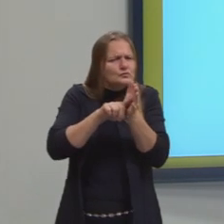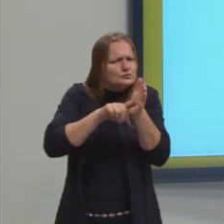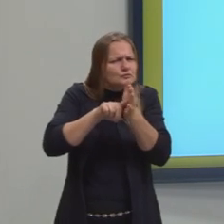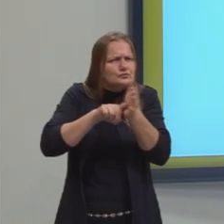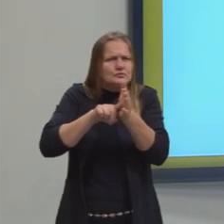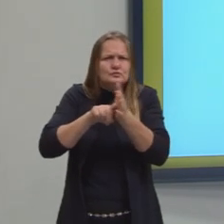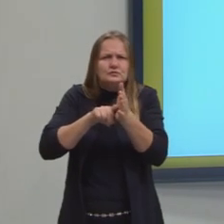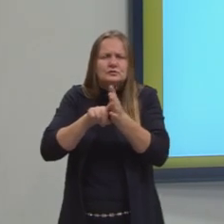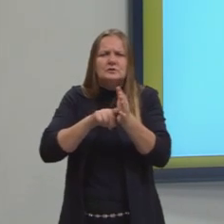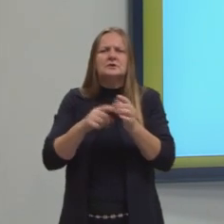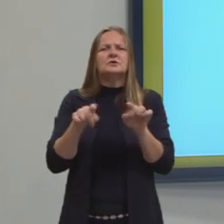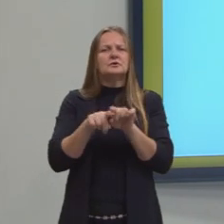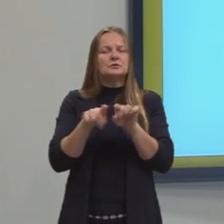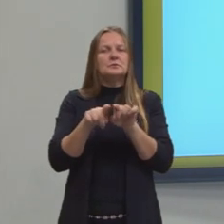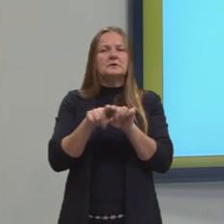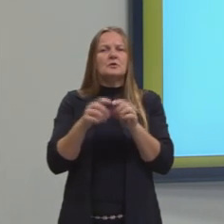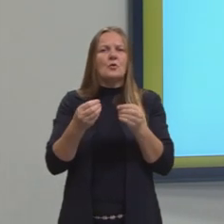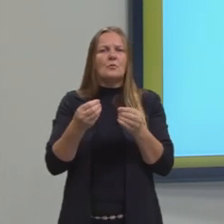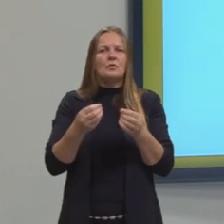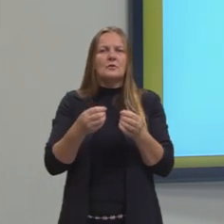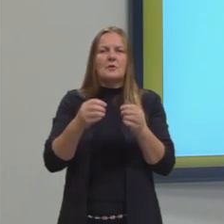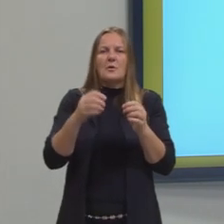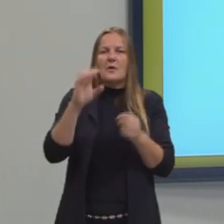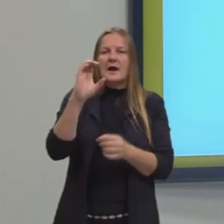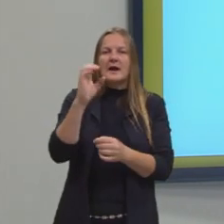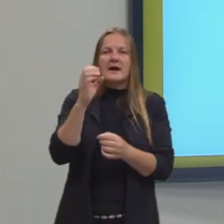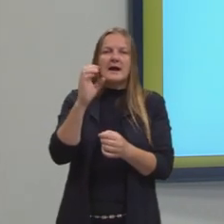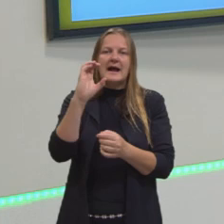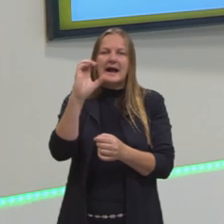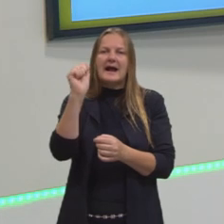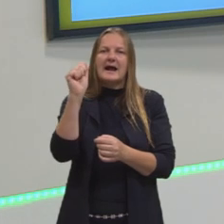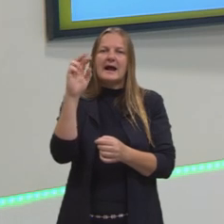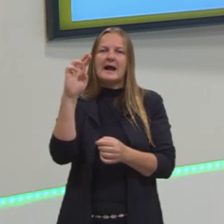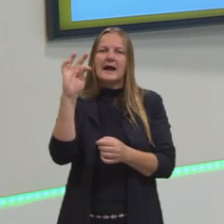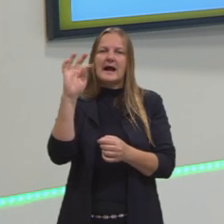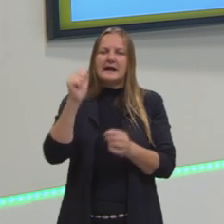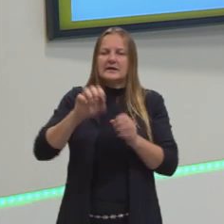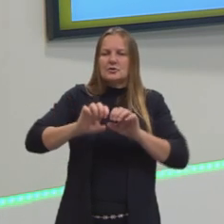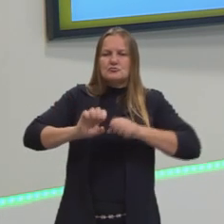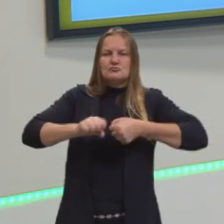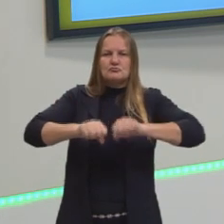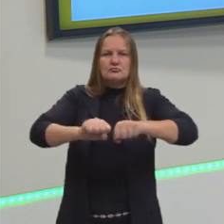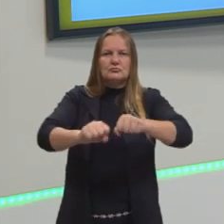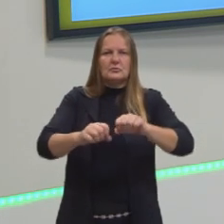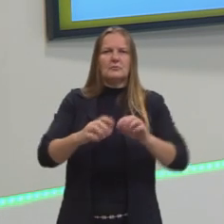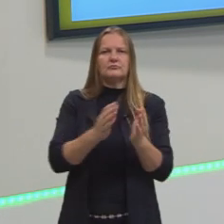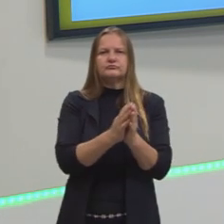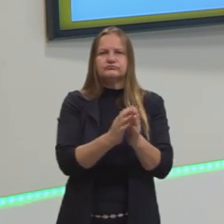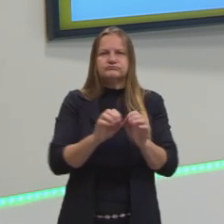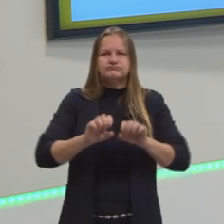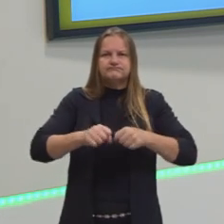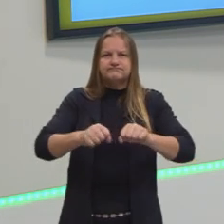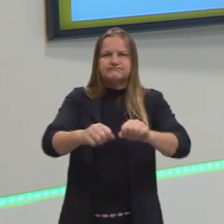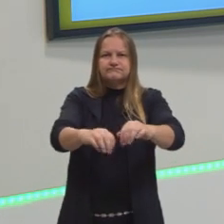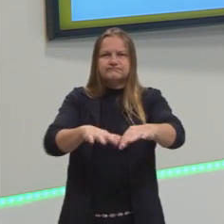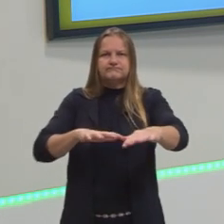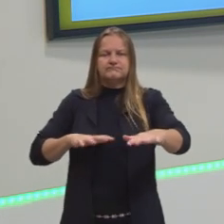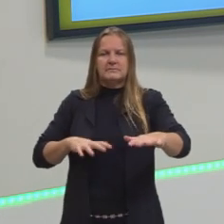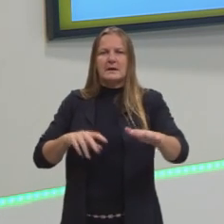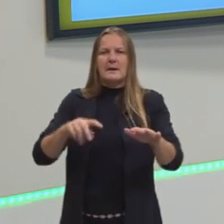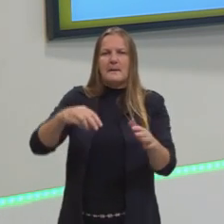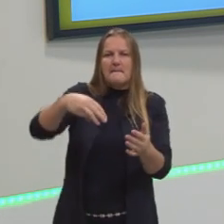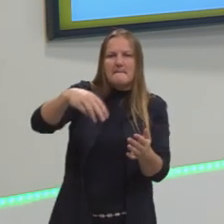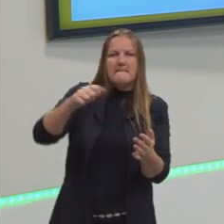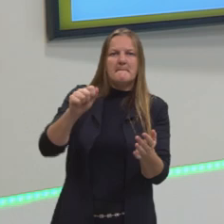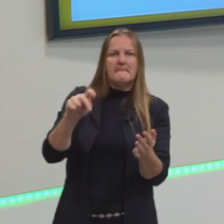e confecção de cartas ou mapas. Então, é importante reafirmar isso, que a cartografia se preocupa com a representação de mapas,